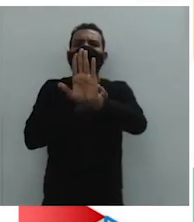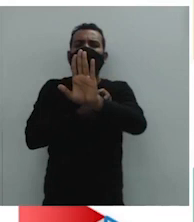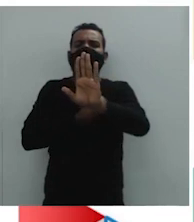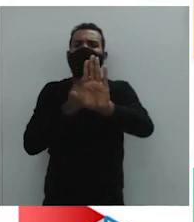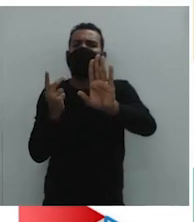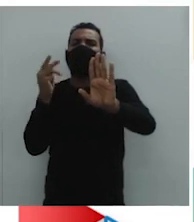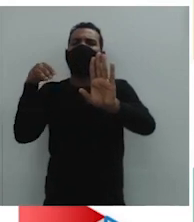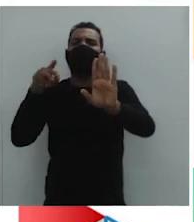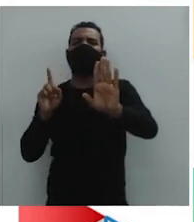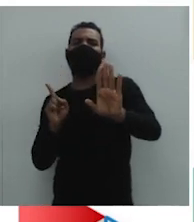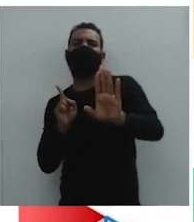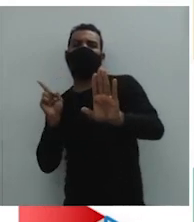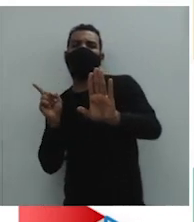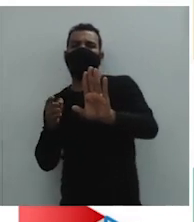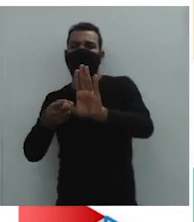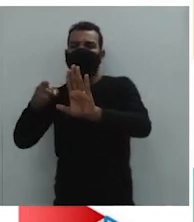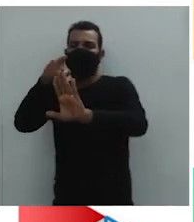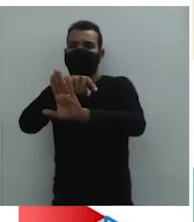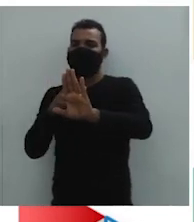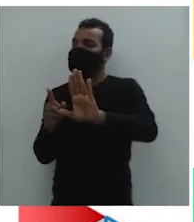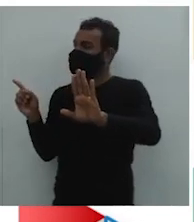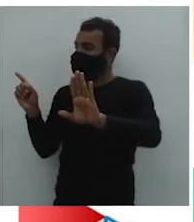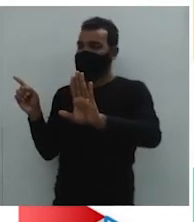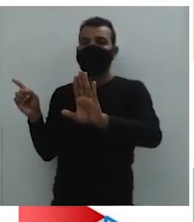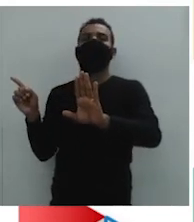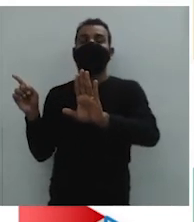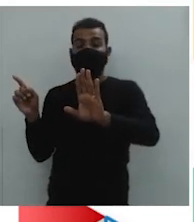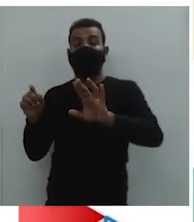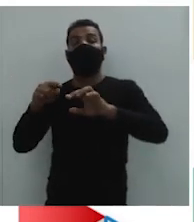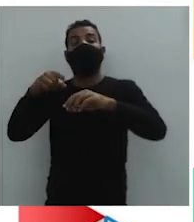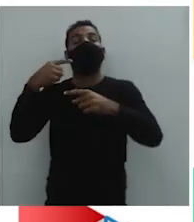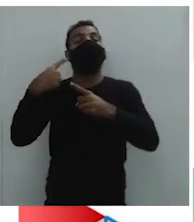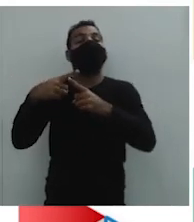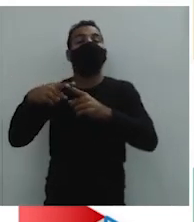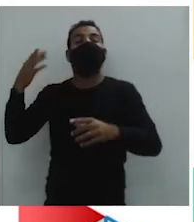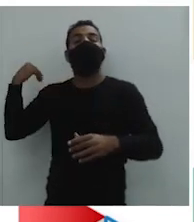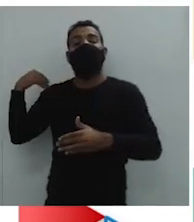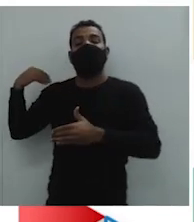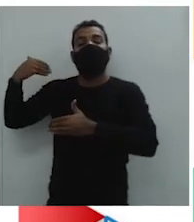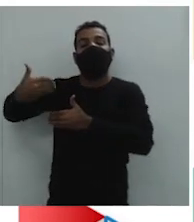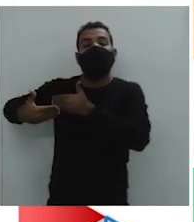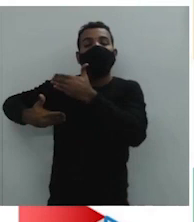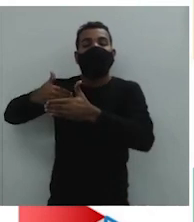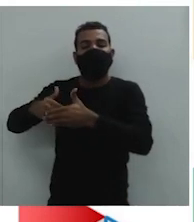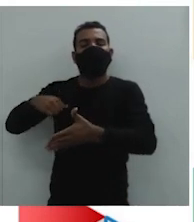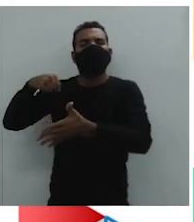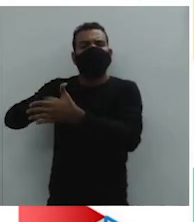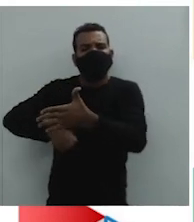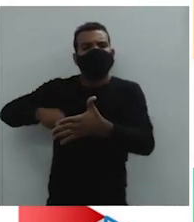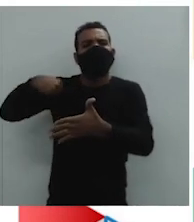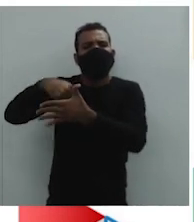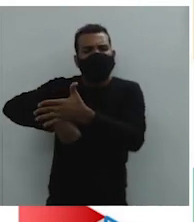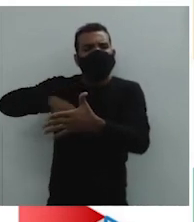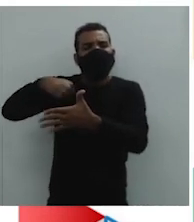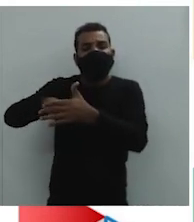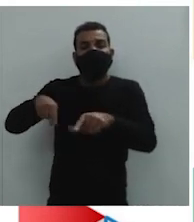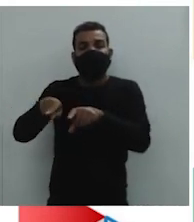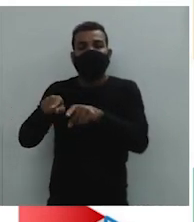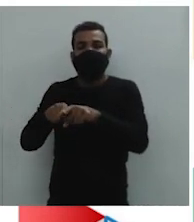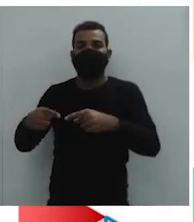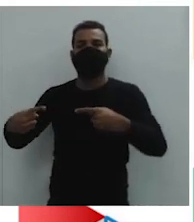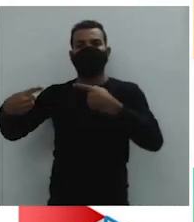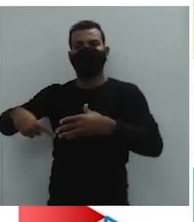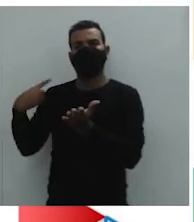foi fruto de um processo expansionista que envolveu lutas, expedições, tratados